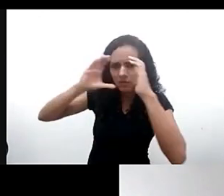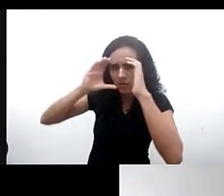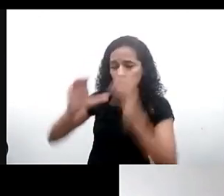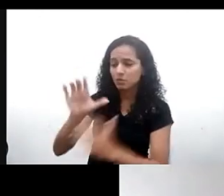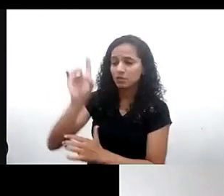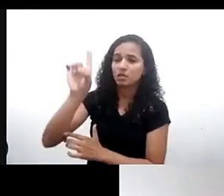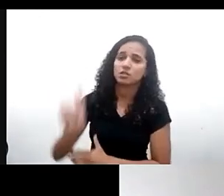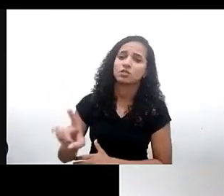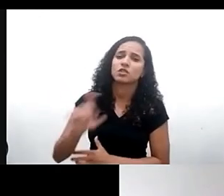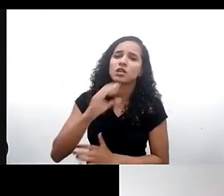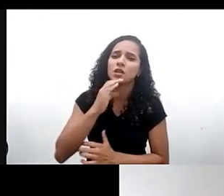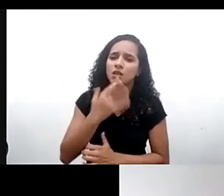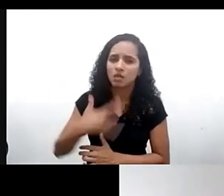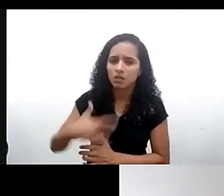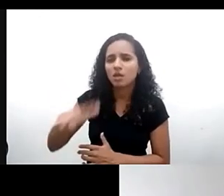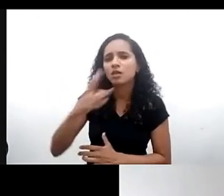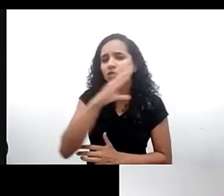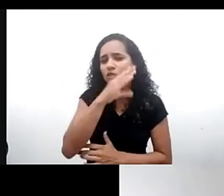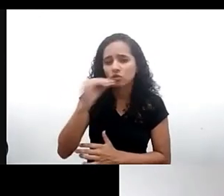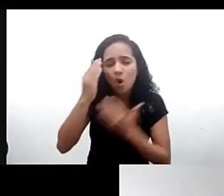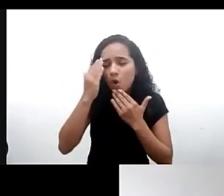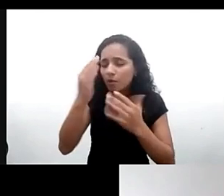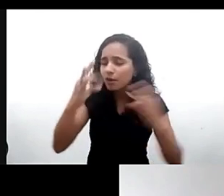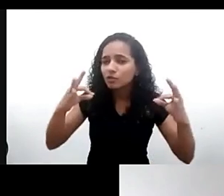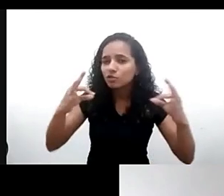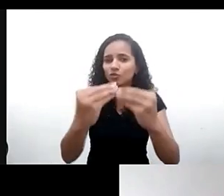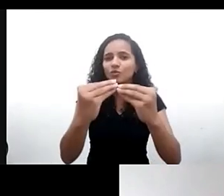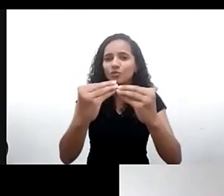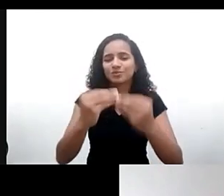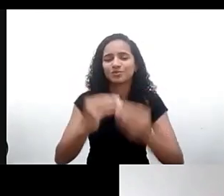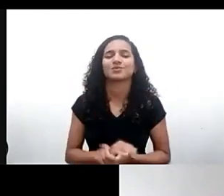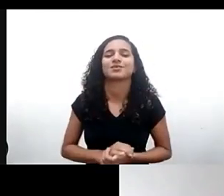e jovens muito obrigado a todas e todos